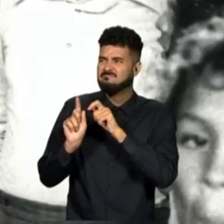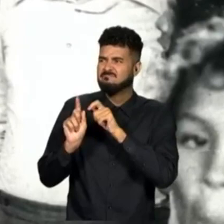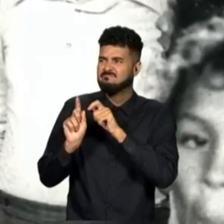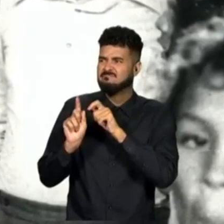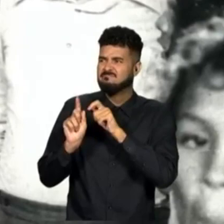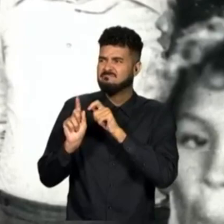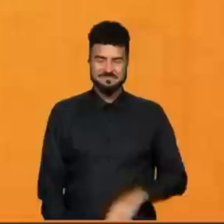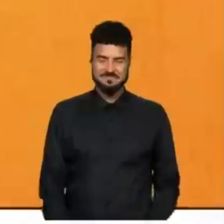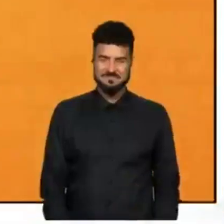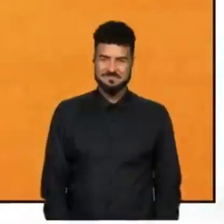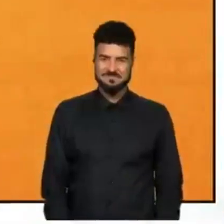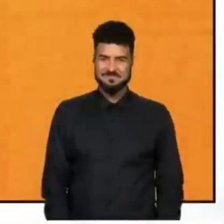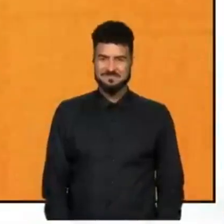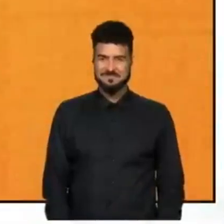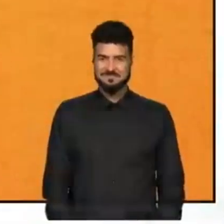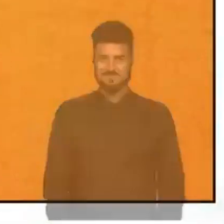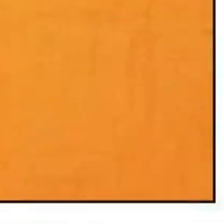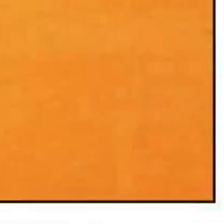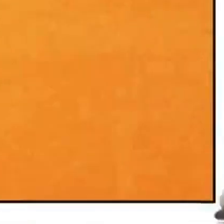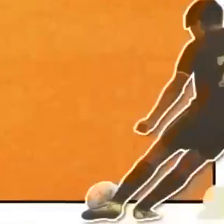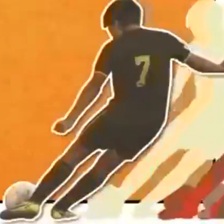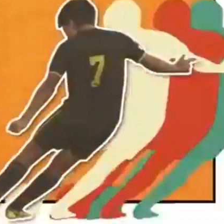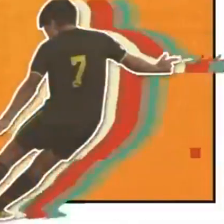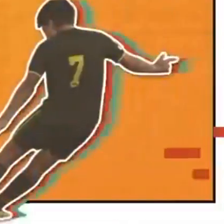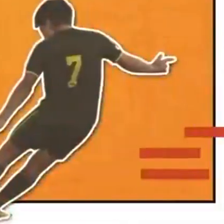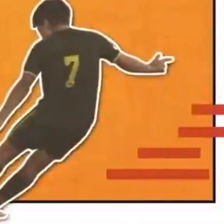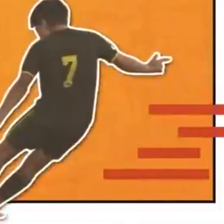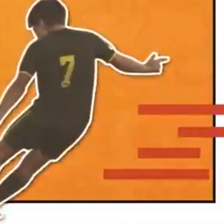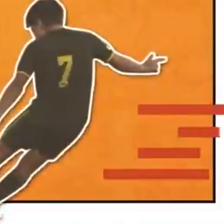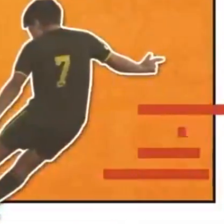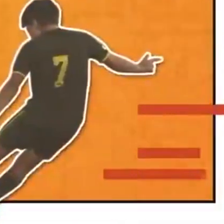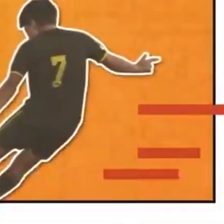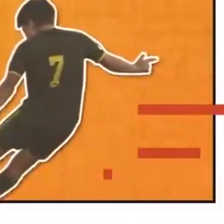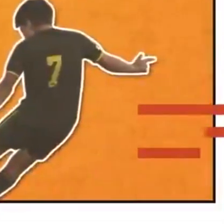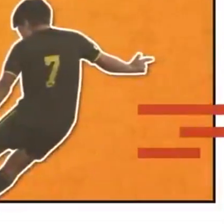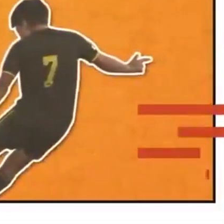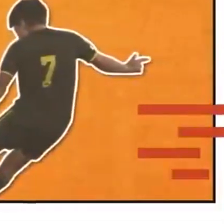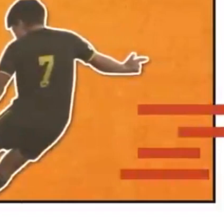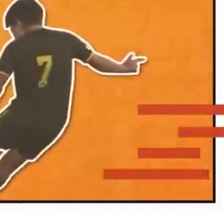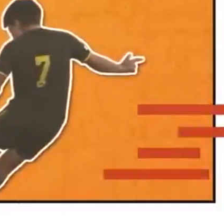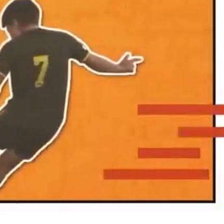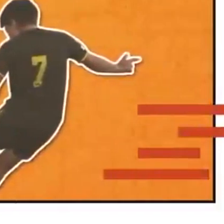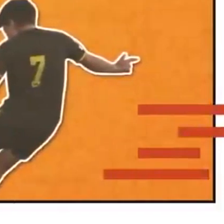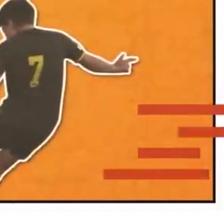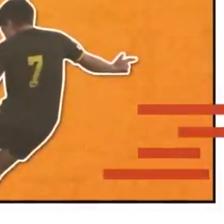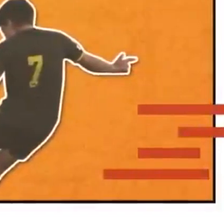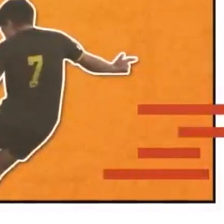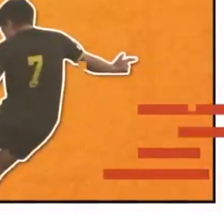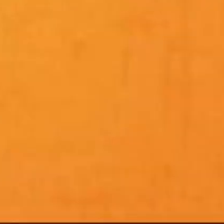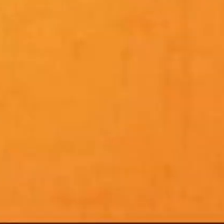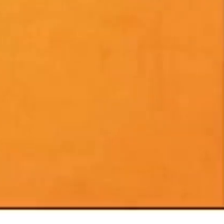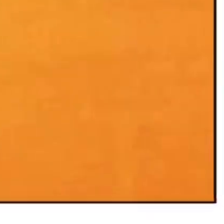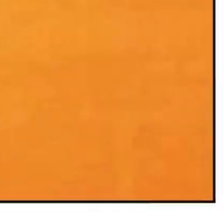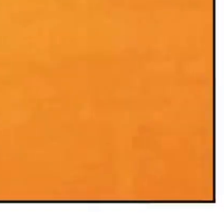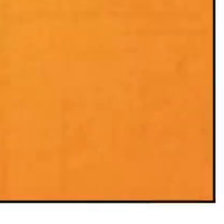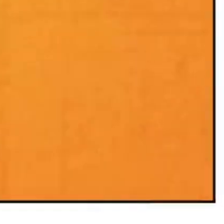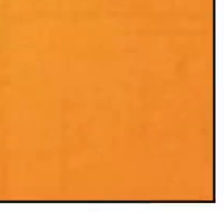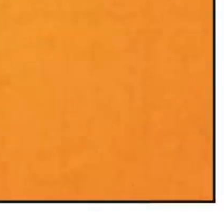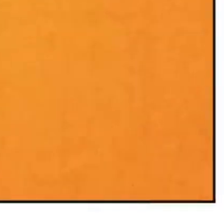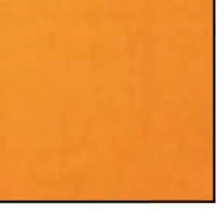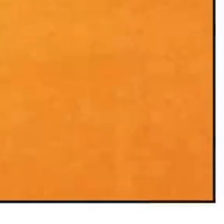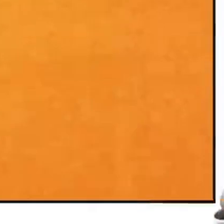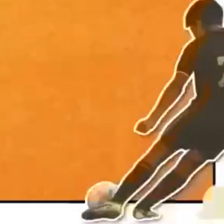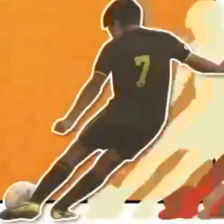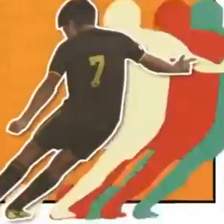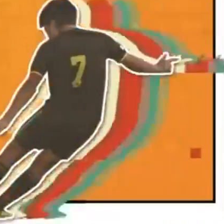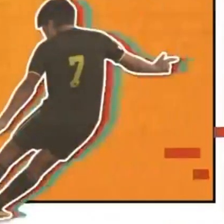não quero que tire, pode realocar em outro lugar, junto com a do Dinamite, não sei o que poderia ser feito. Tem lá o placar